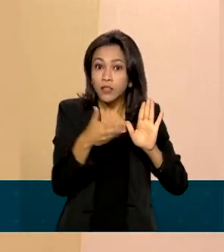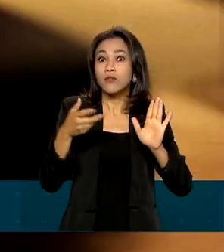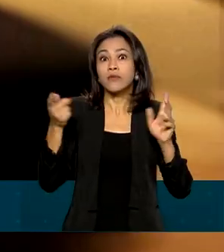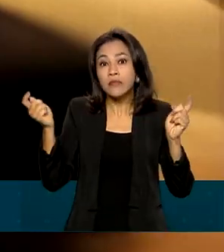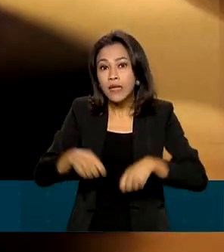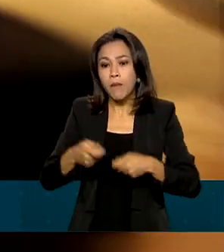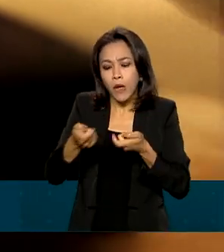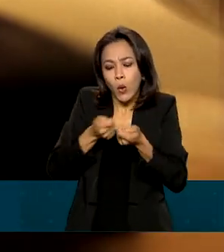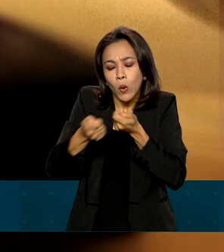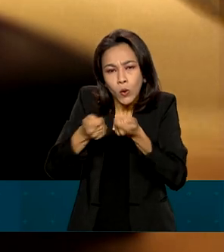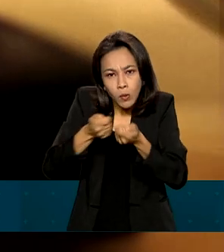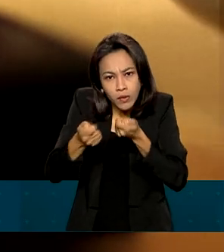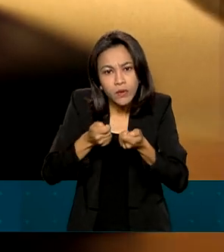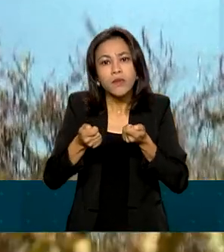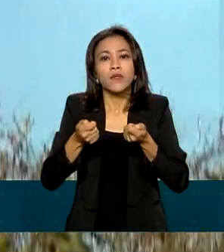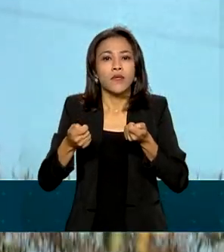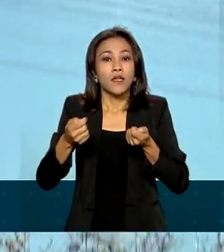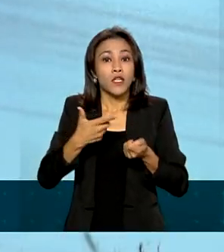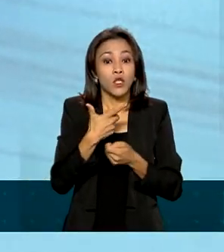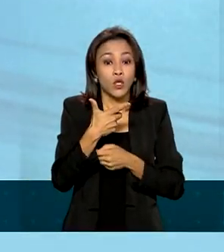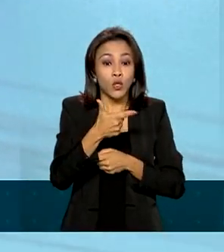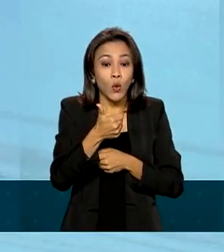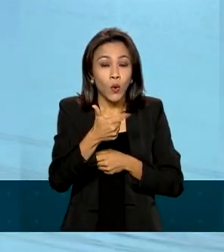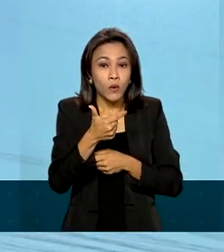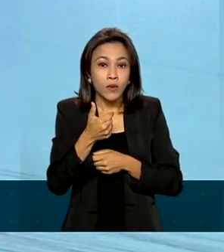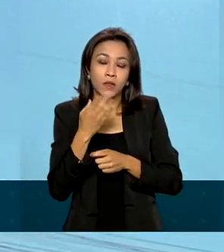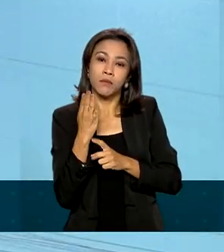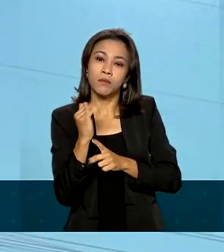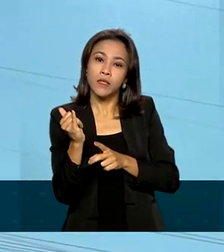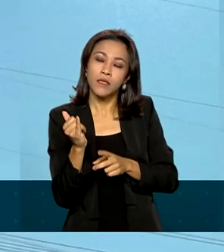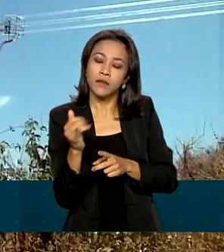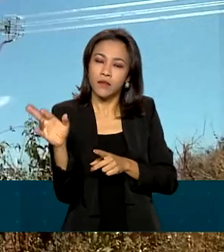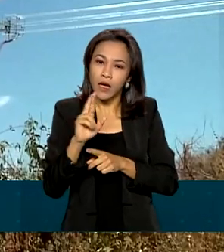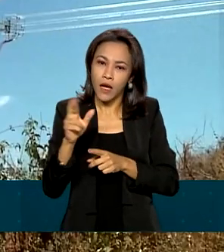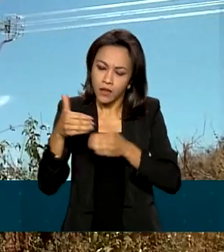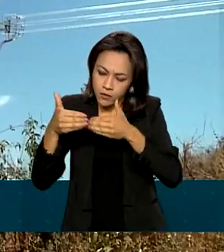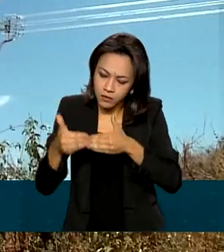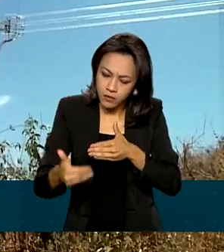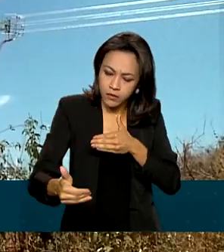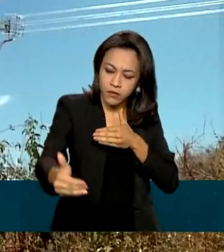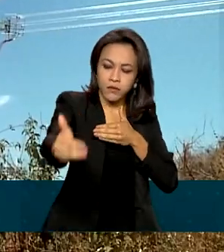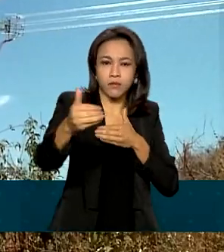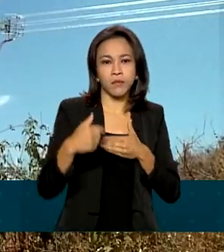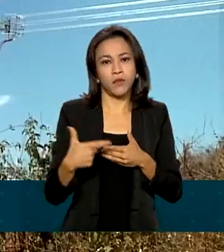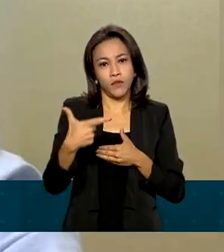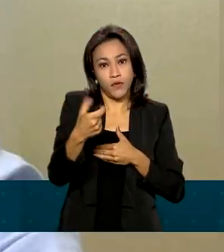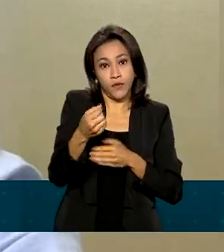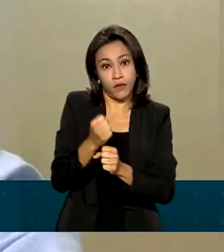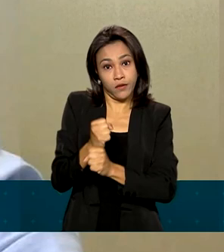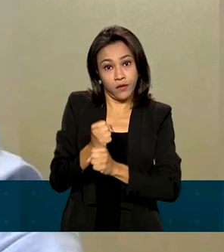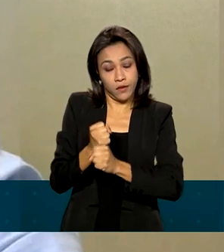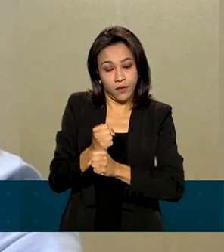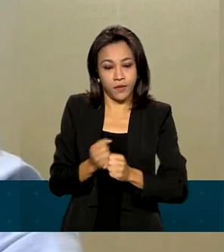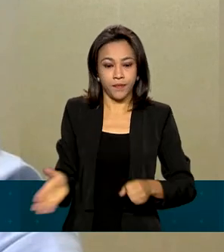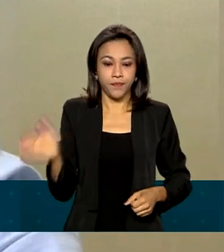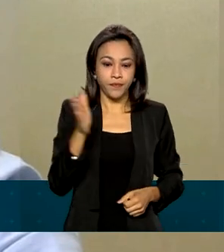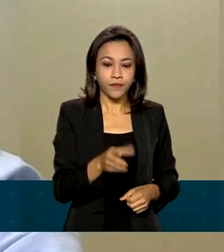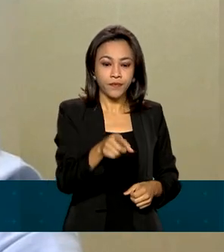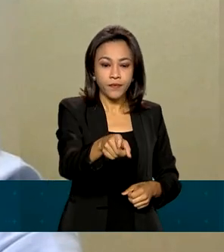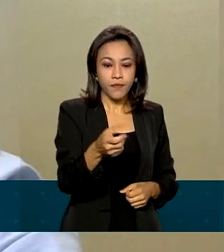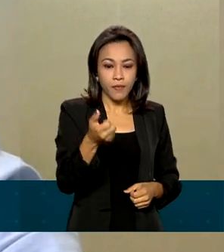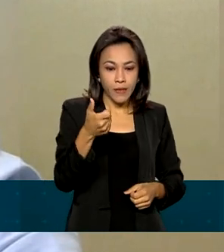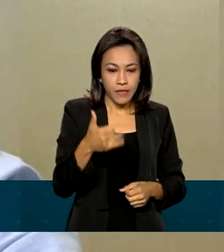economia de pelo menos 12 bilhões de reais nos próximos 20 anos. O consumidor, então, vai